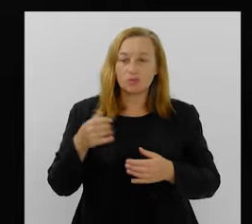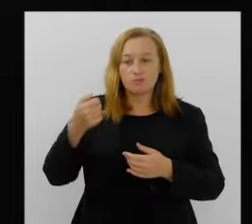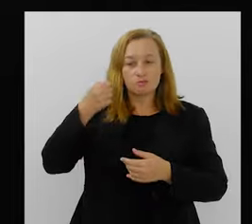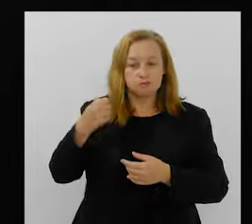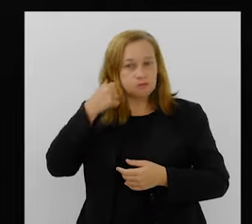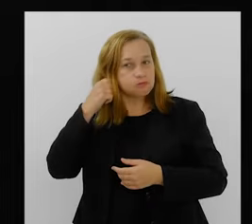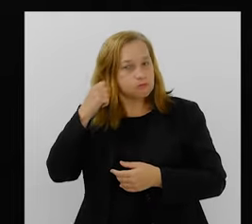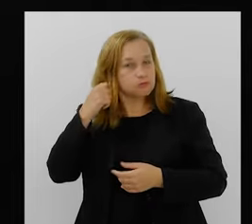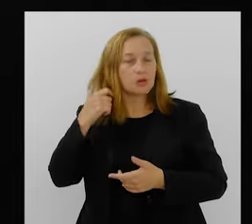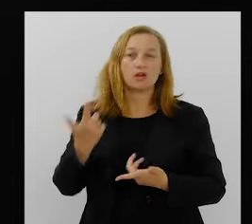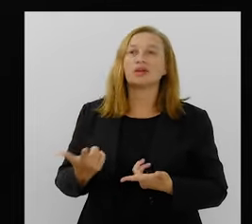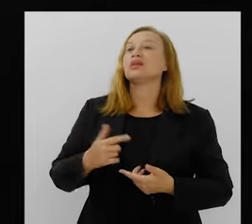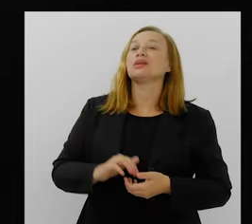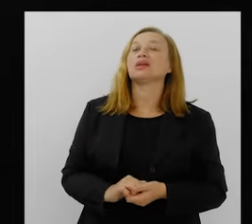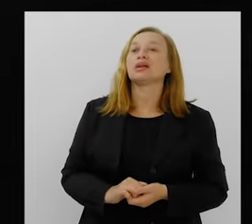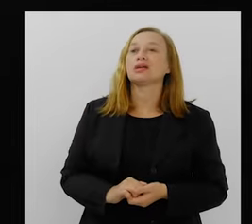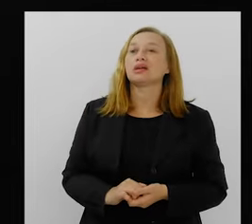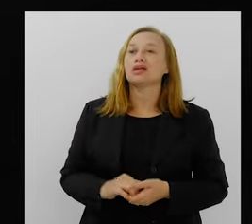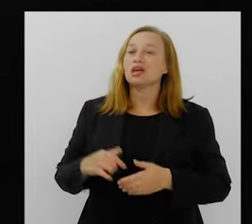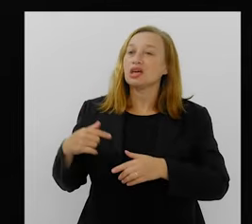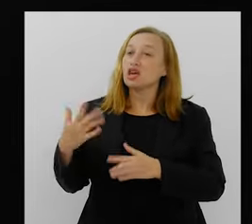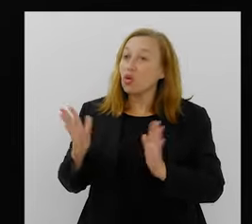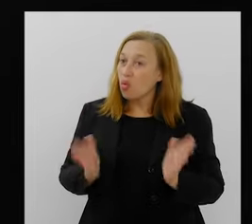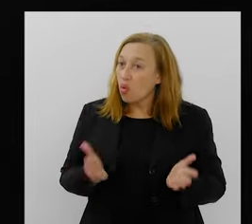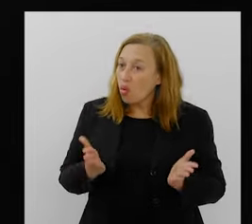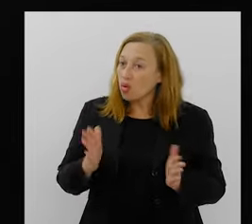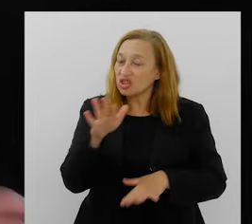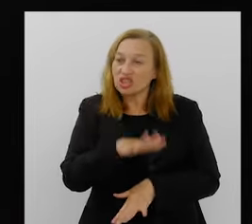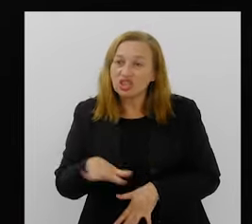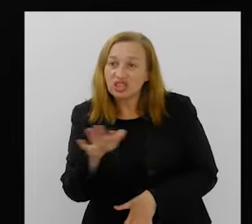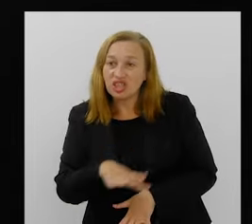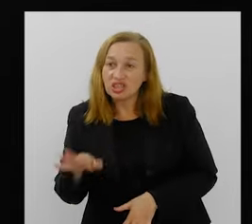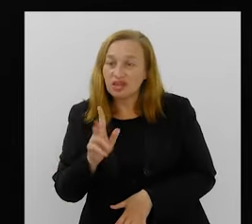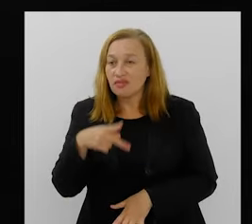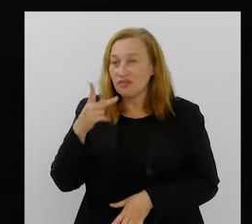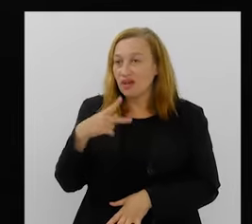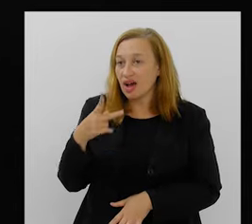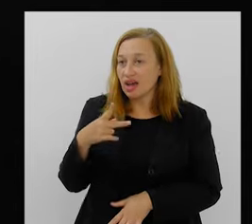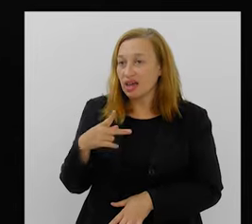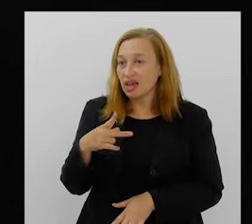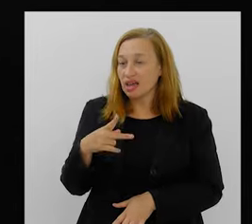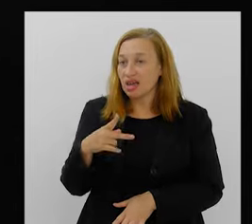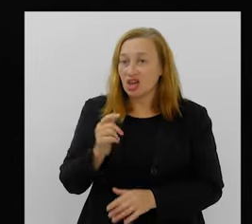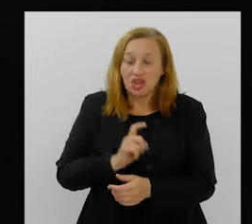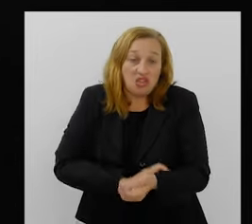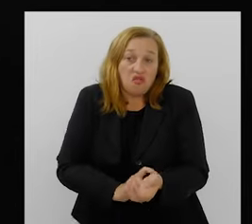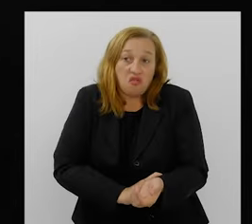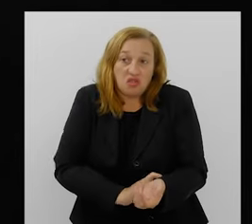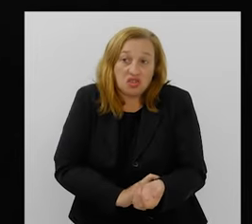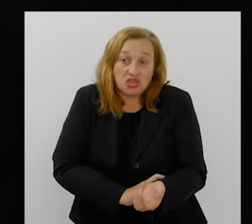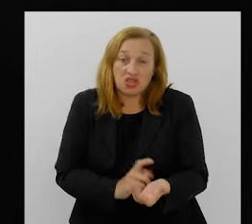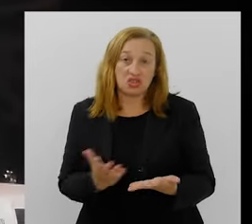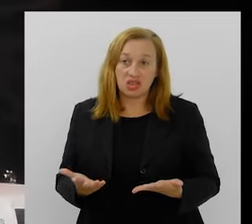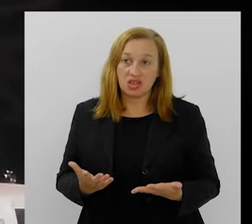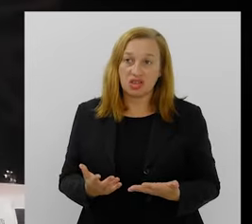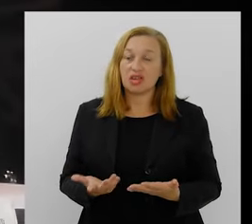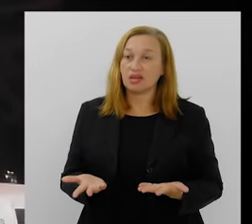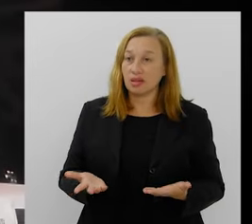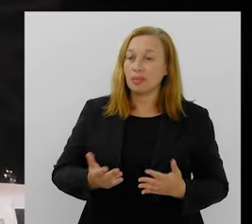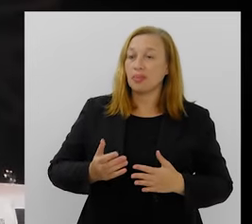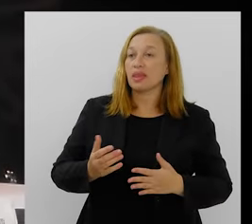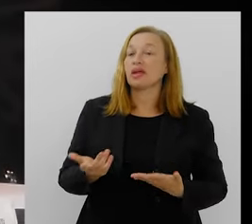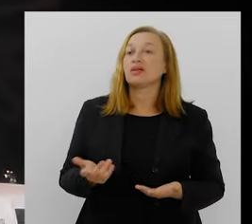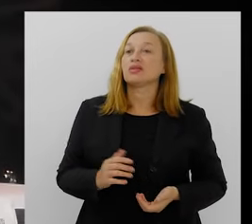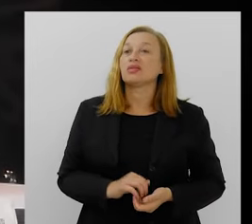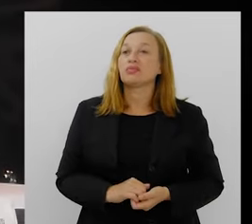a atenção. E as pessoas, a geração de hoje, as crianças de hoje, elas falam que elas são da Furiosinha, que é o apelido da